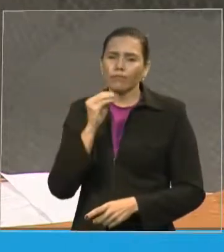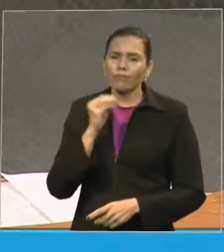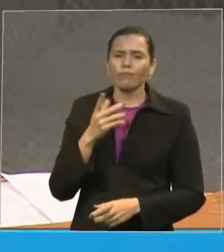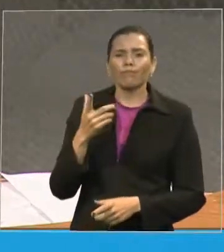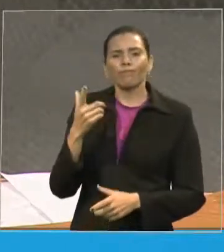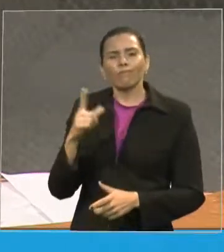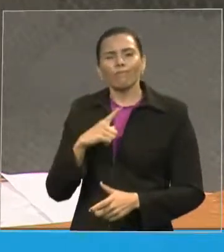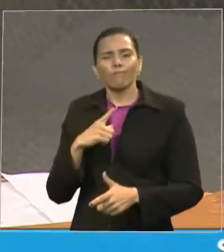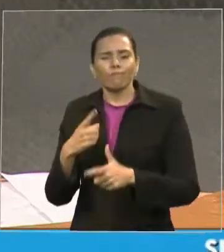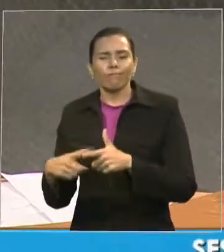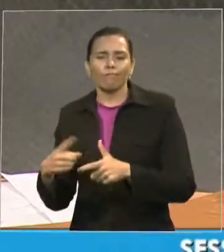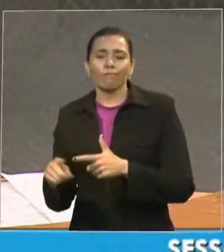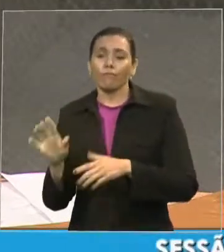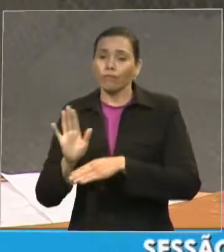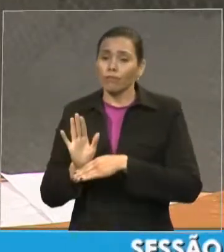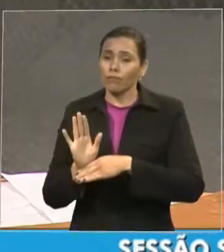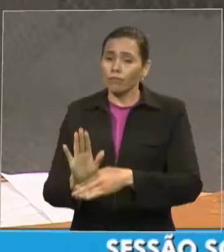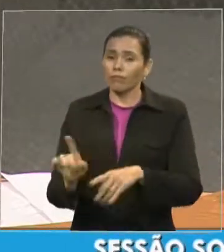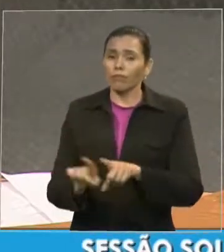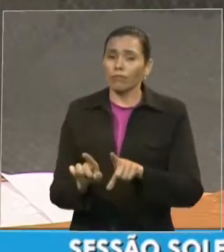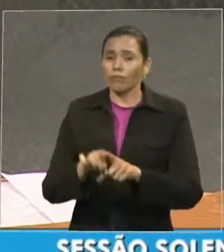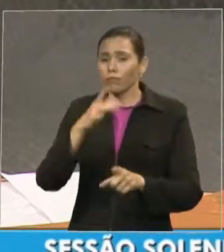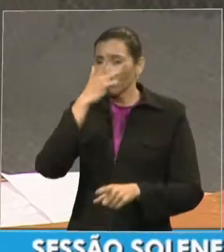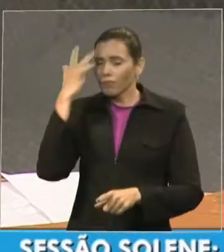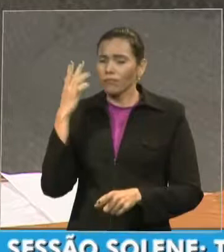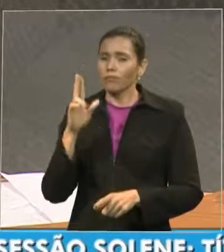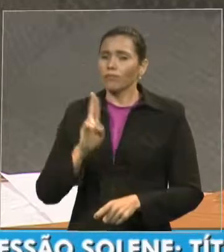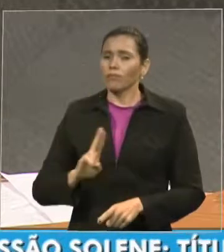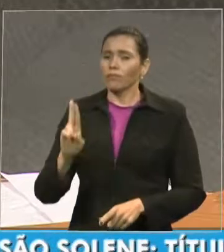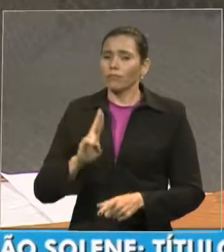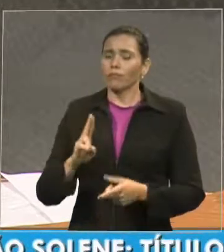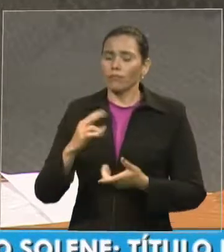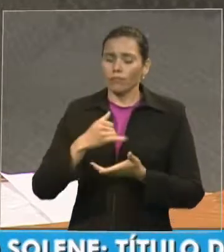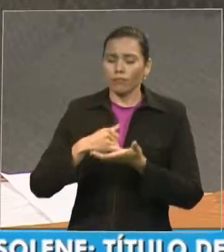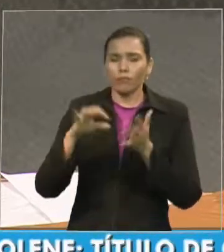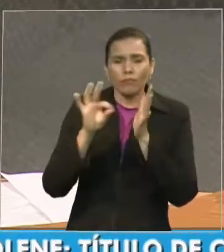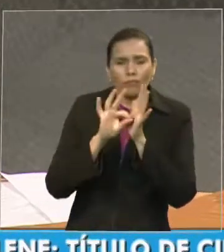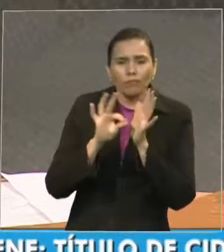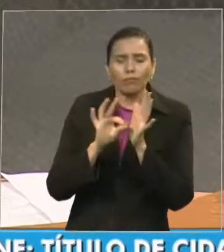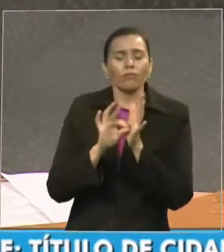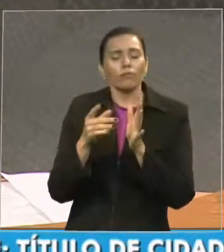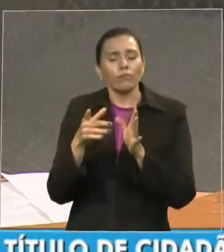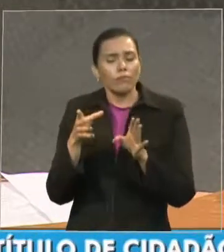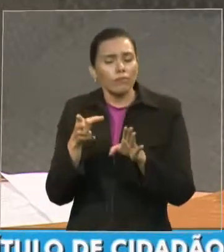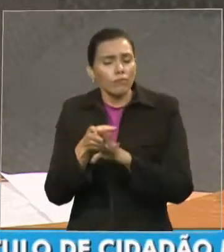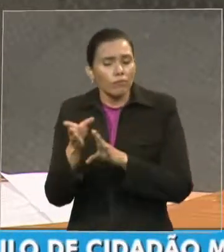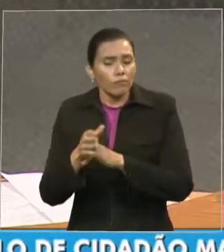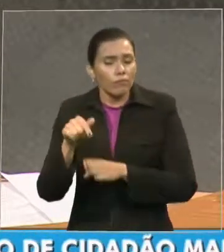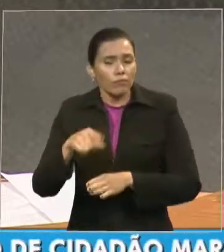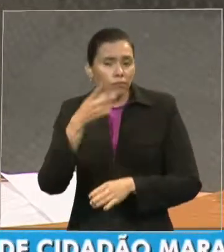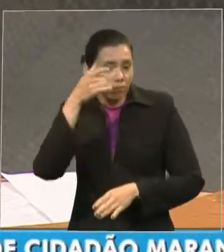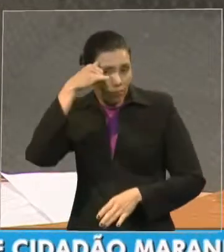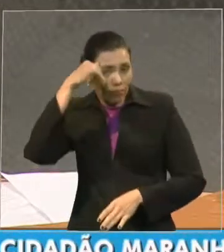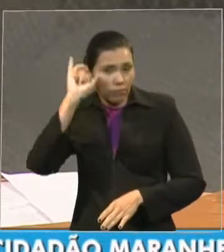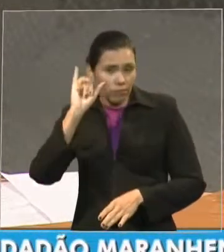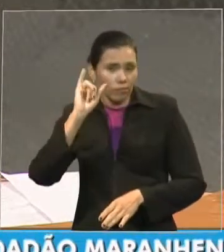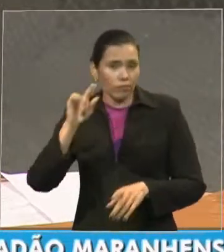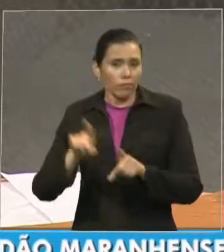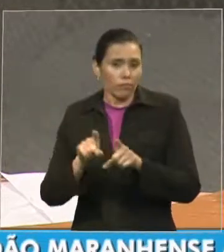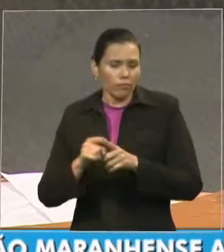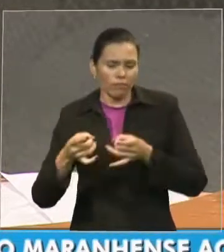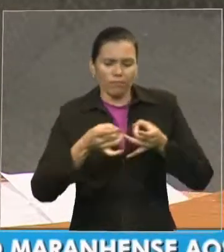recuperação de dependentes químicos e palestra educativa. Essas atividades estão sendo